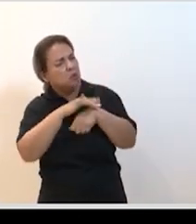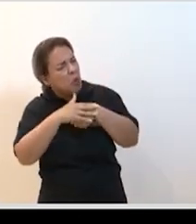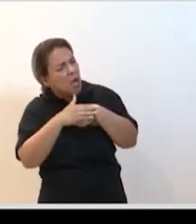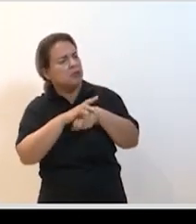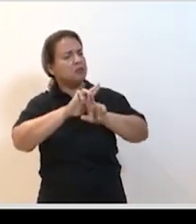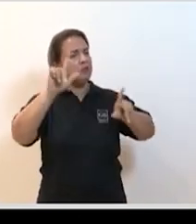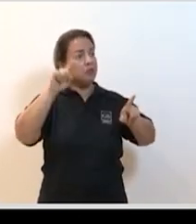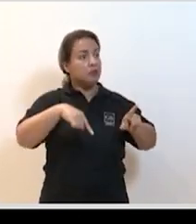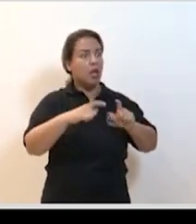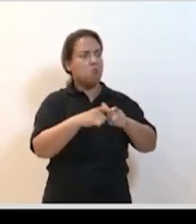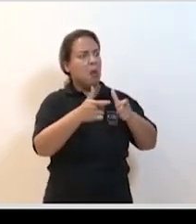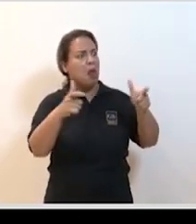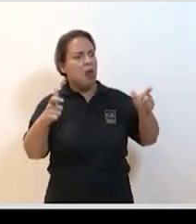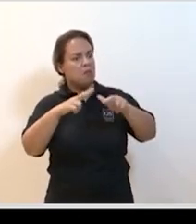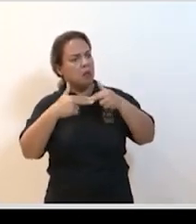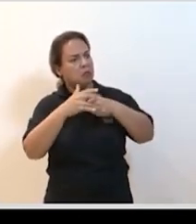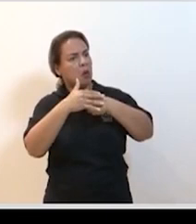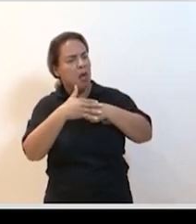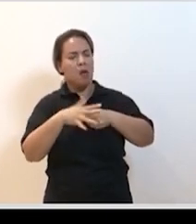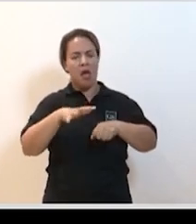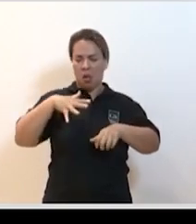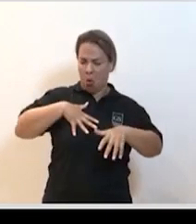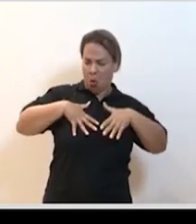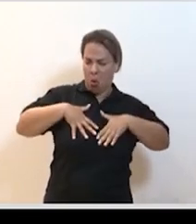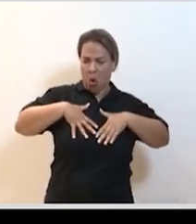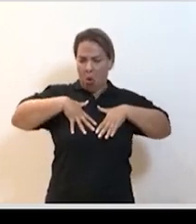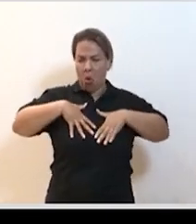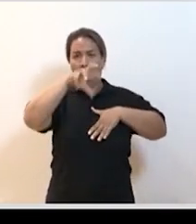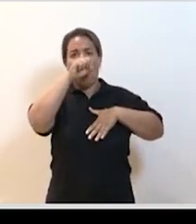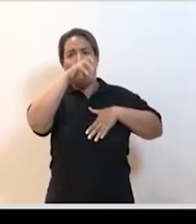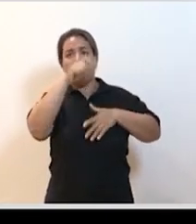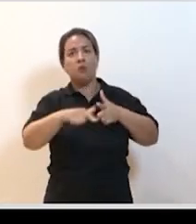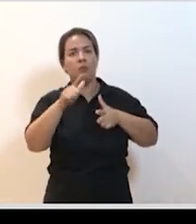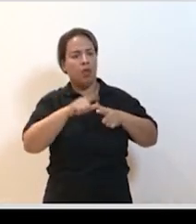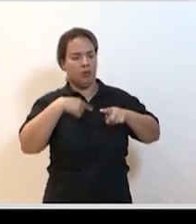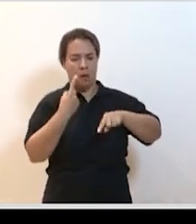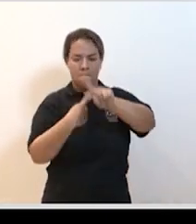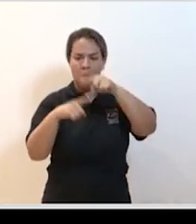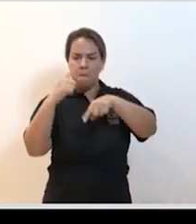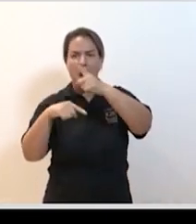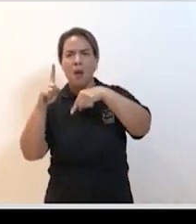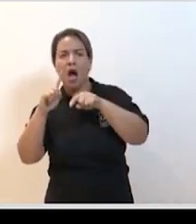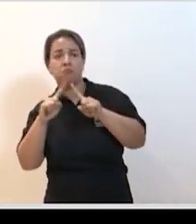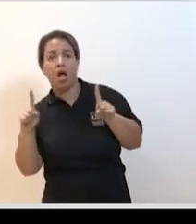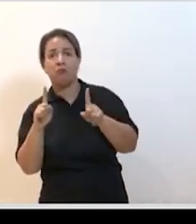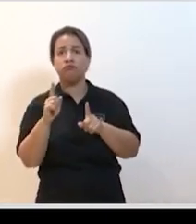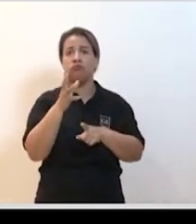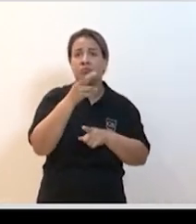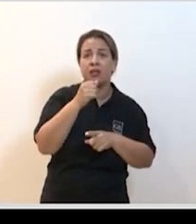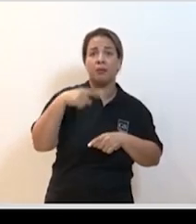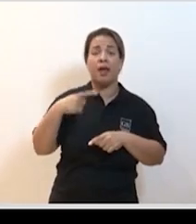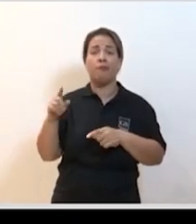número grande de casos de infecção respiratória, que tem evoluído de uma forma grave, tem evoluído de uma forma lenta. Isso aconteceu, por exemplo, na epidemia da zika,